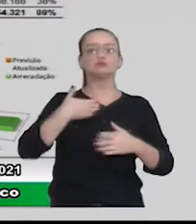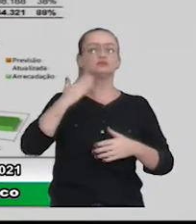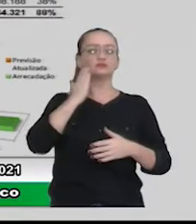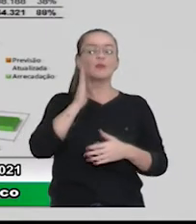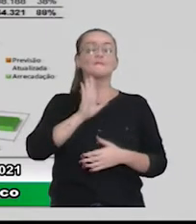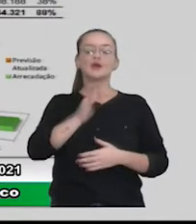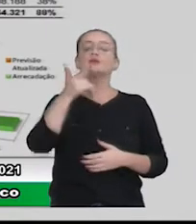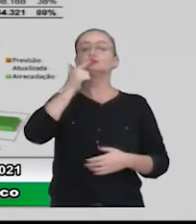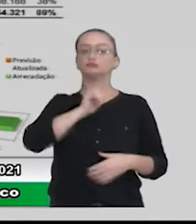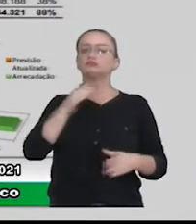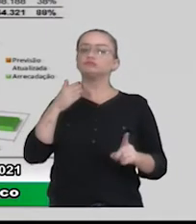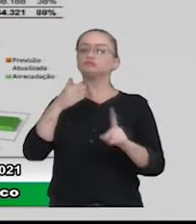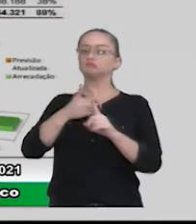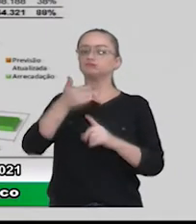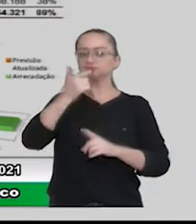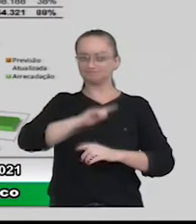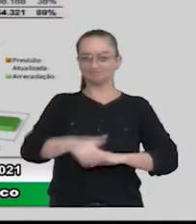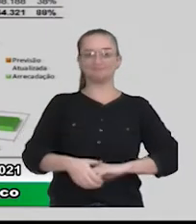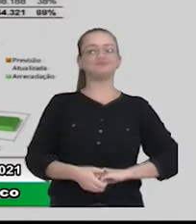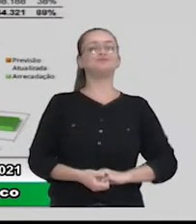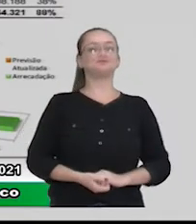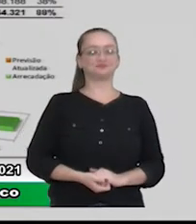conseguiu atingir a meta de receita.